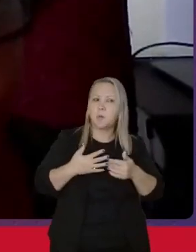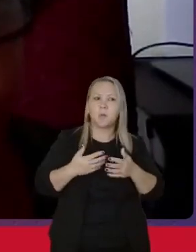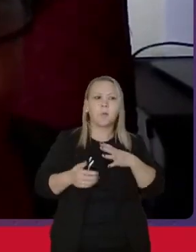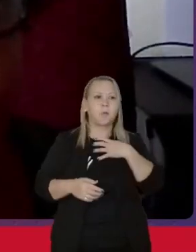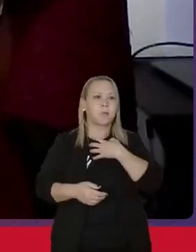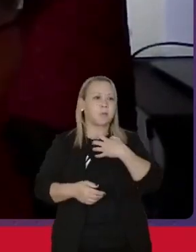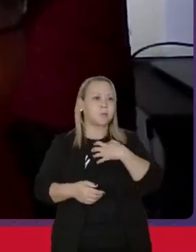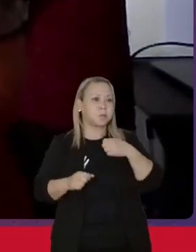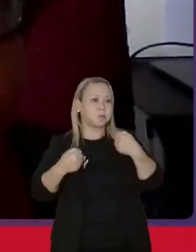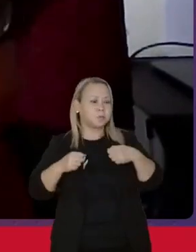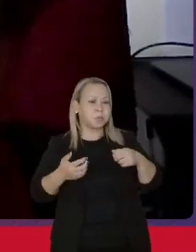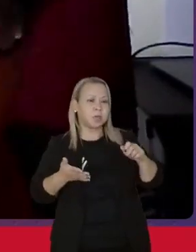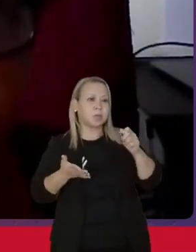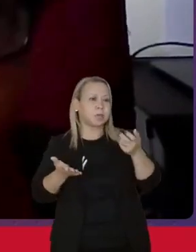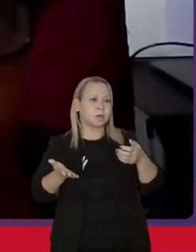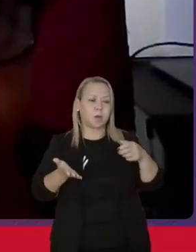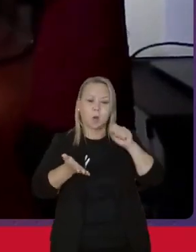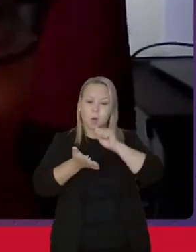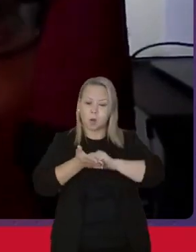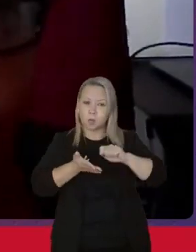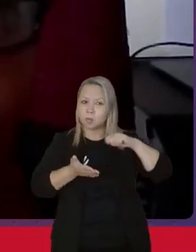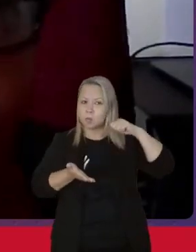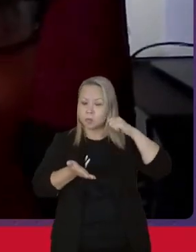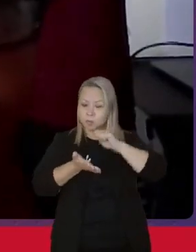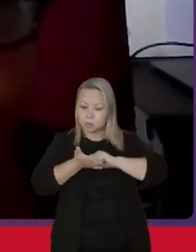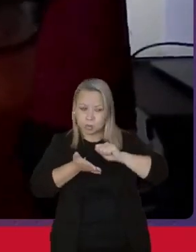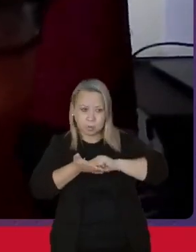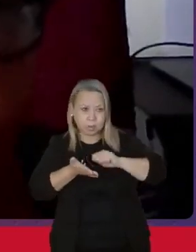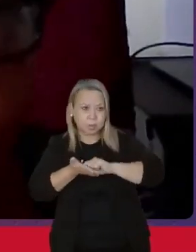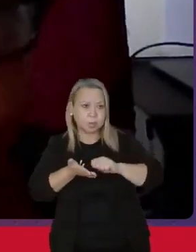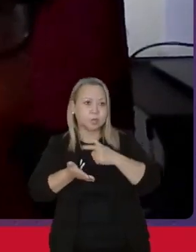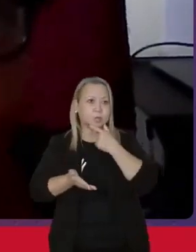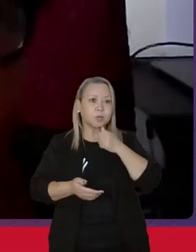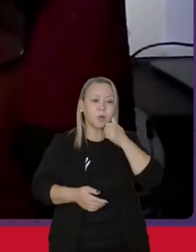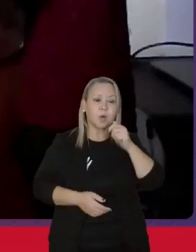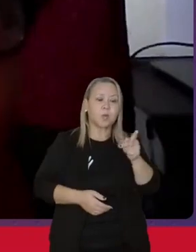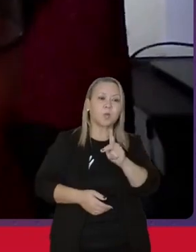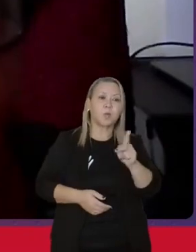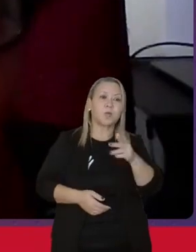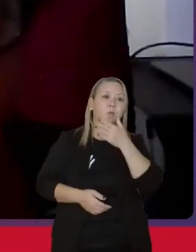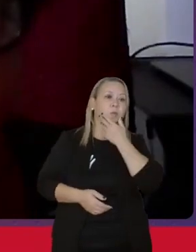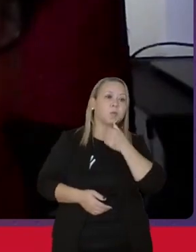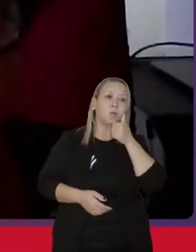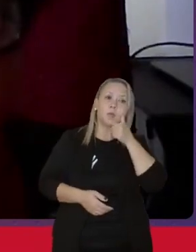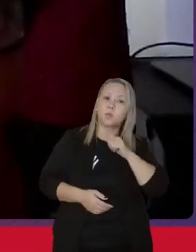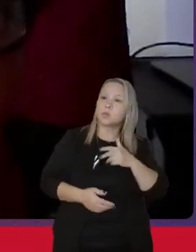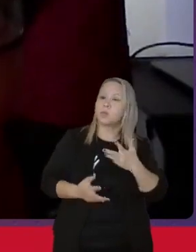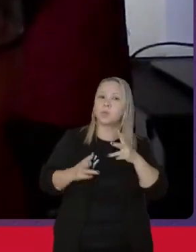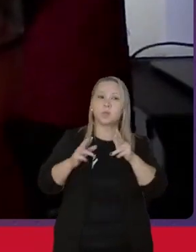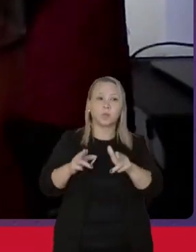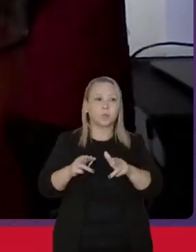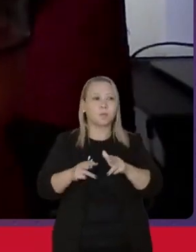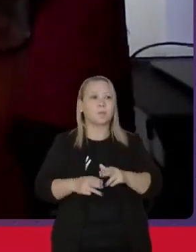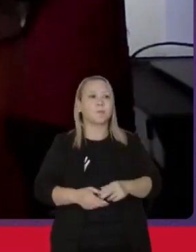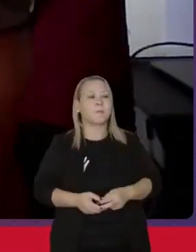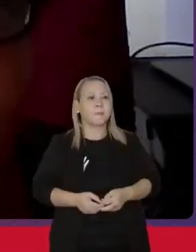como escritor, escritora, como professor, professora, como